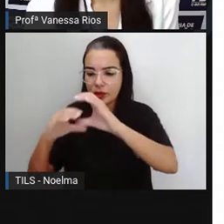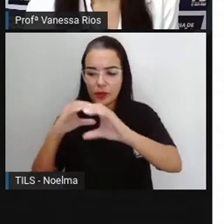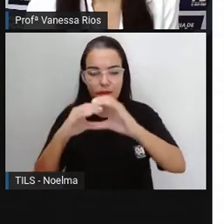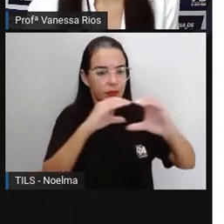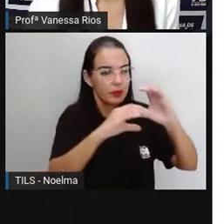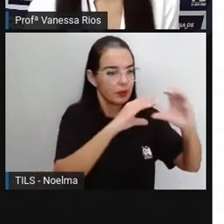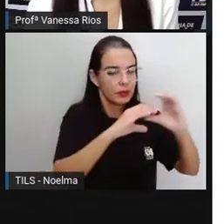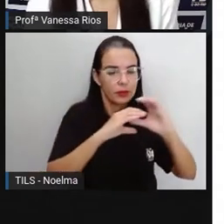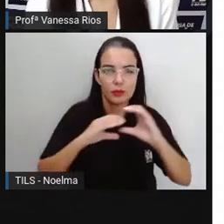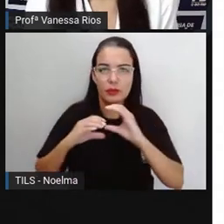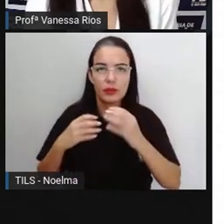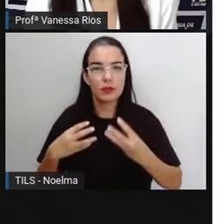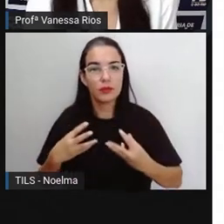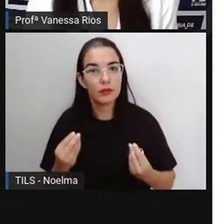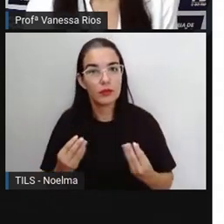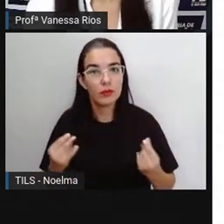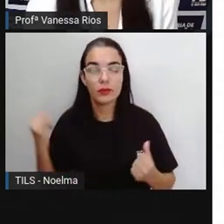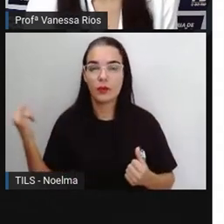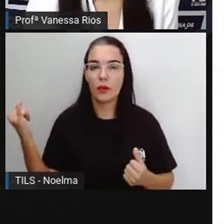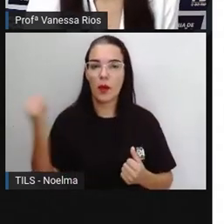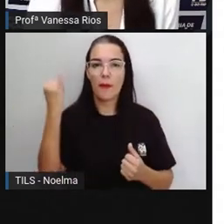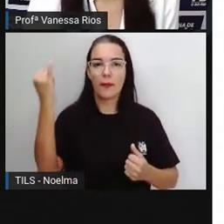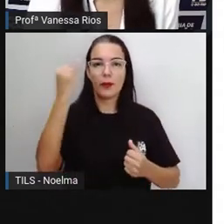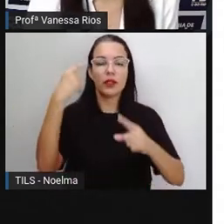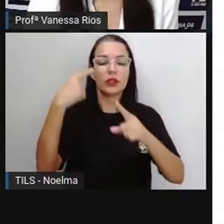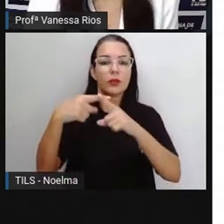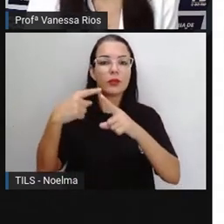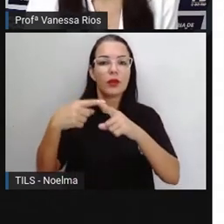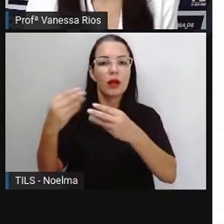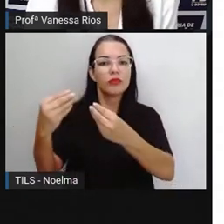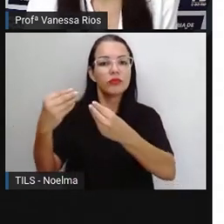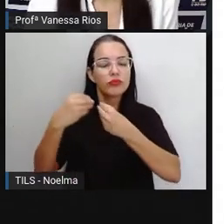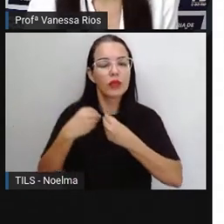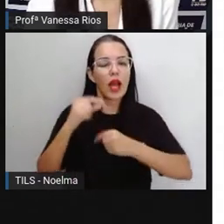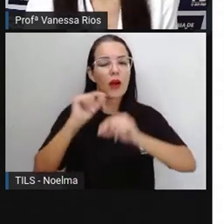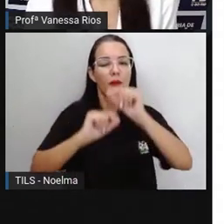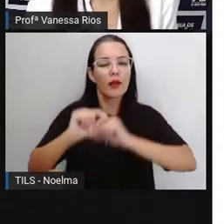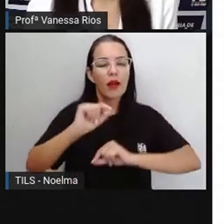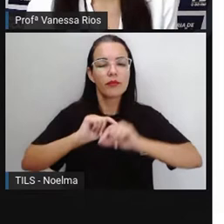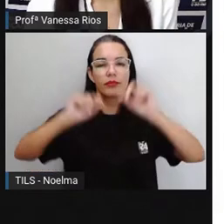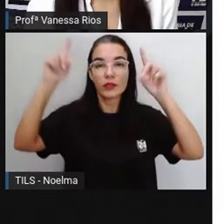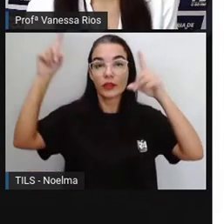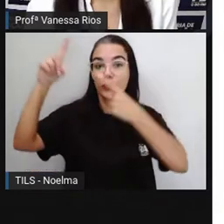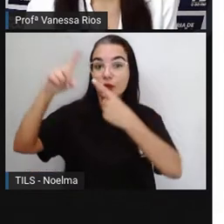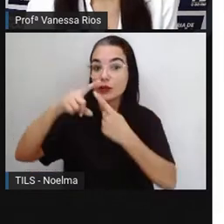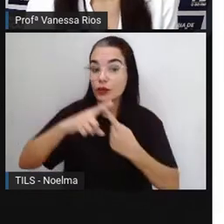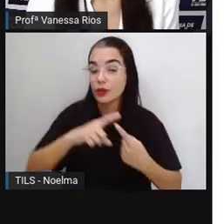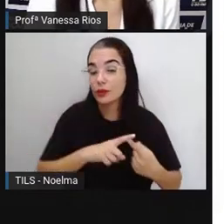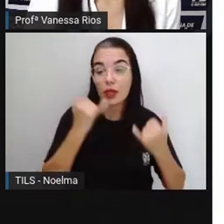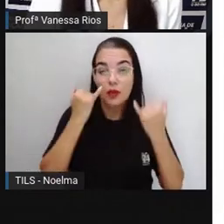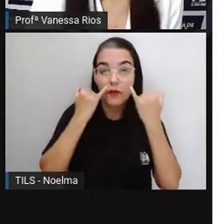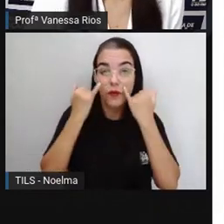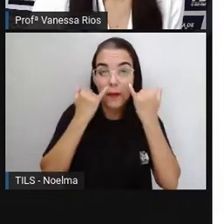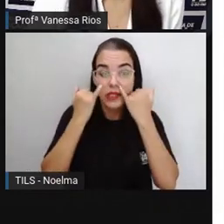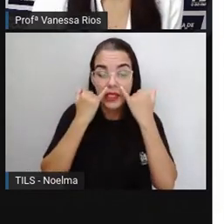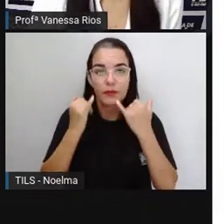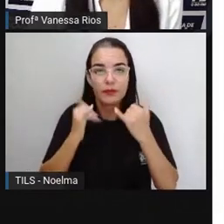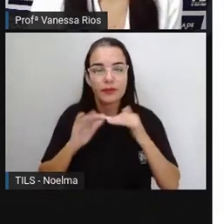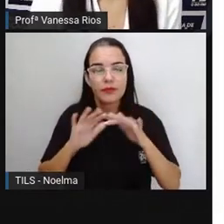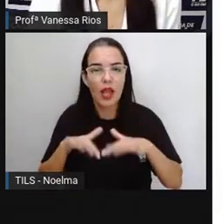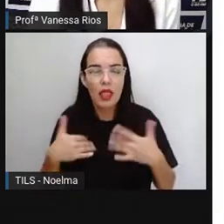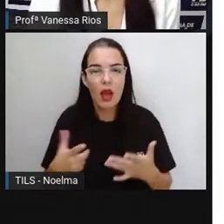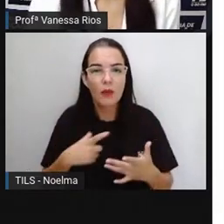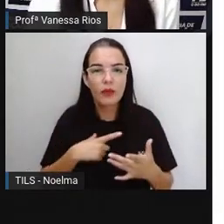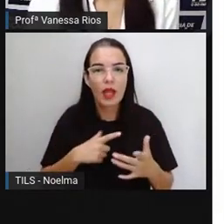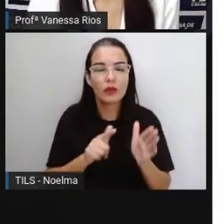comunicação e são muito importantes por nos trazerem aí diversos tipos de informações. E aí entre os textos